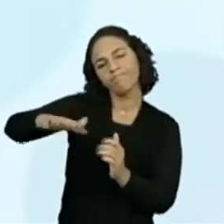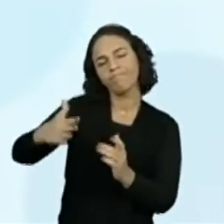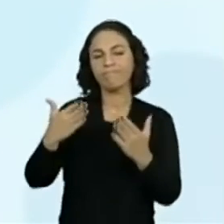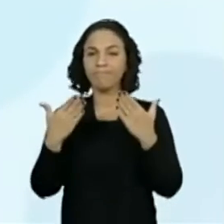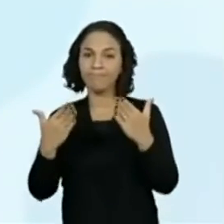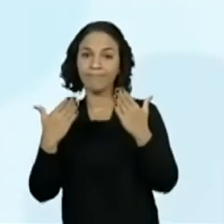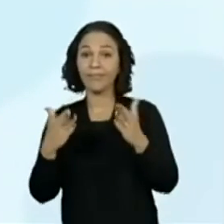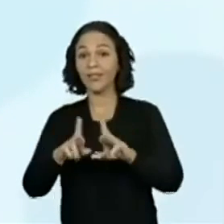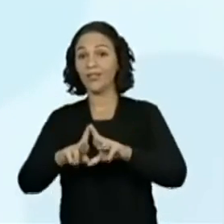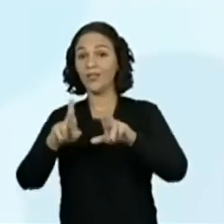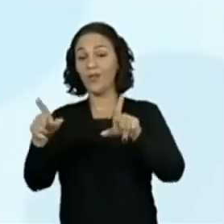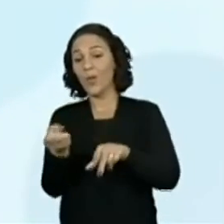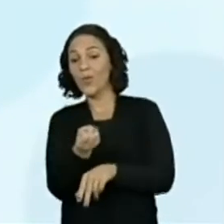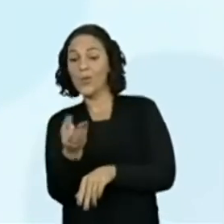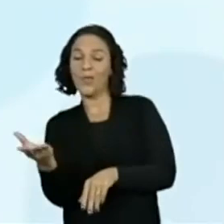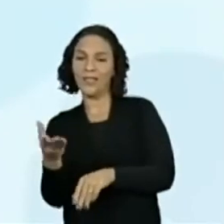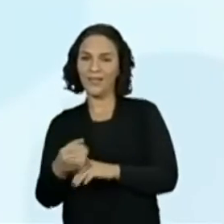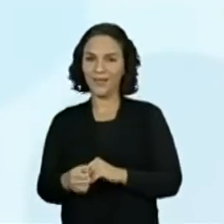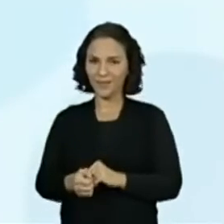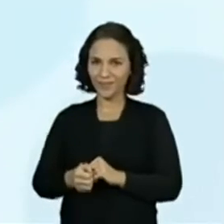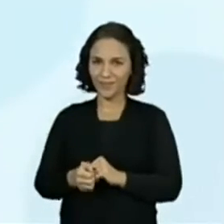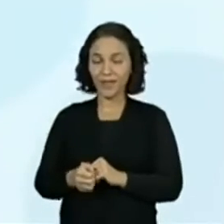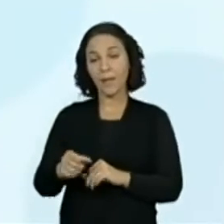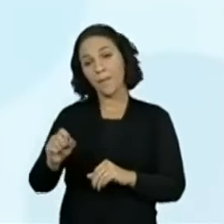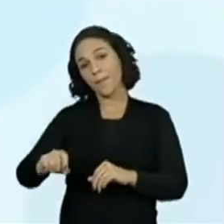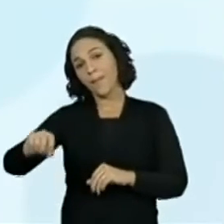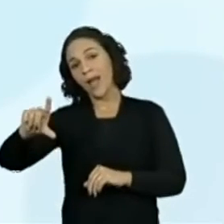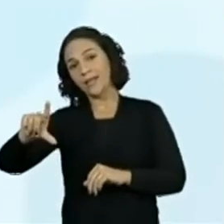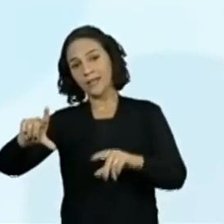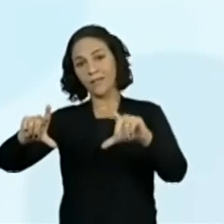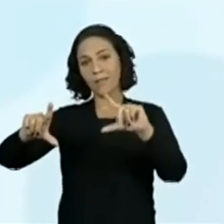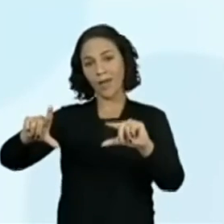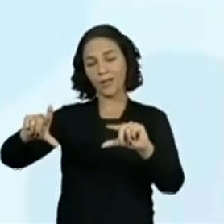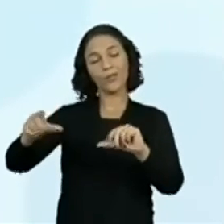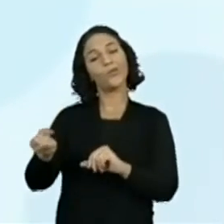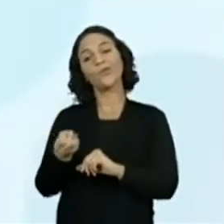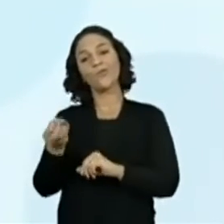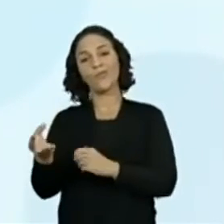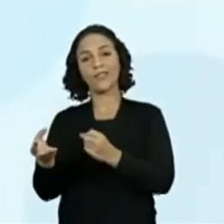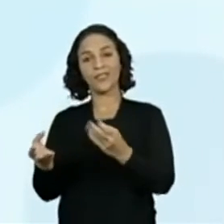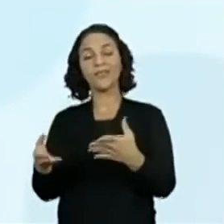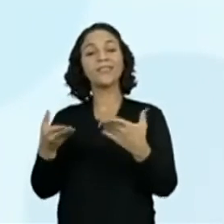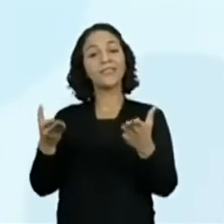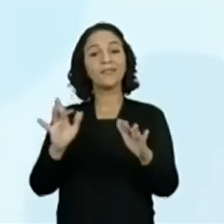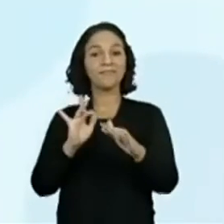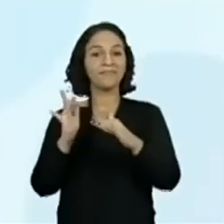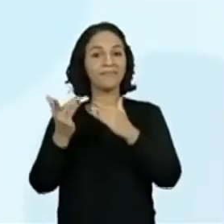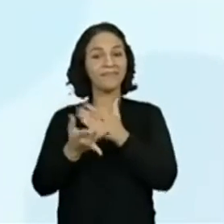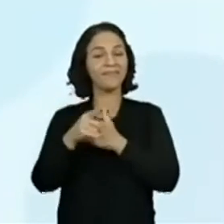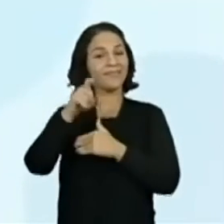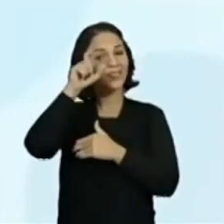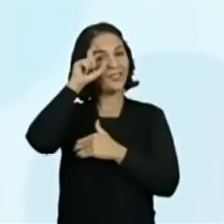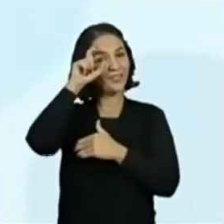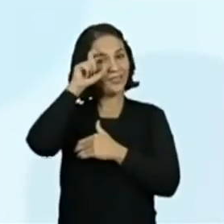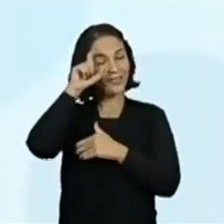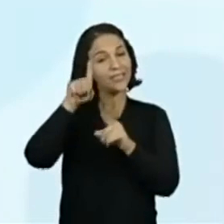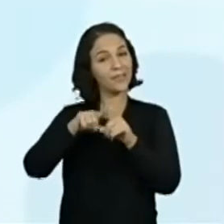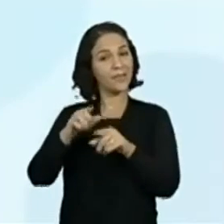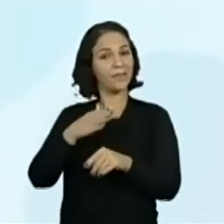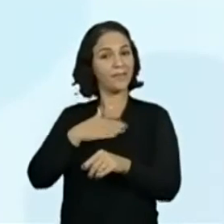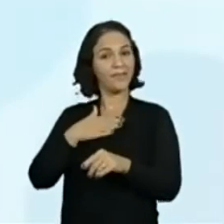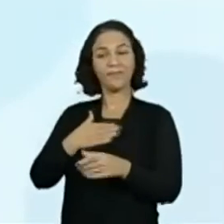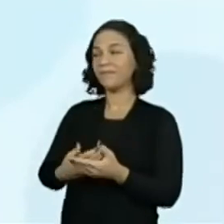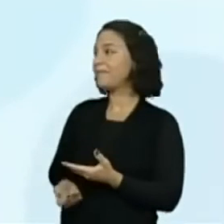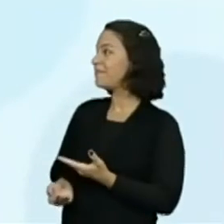indicando a diferença entre eles. Quanto a mais e quanto a menos. Fica aí as redes sociais da professora Genô e a minha,